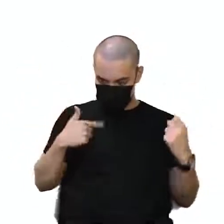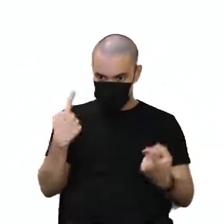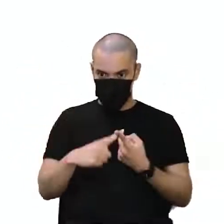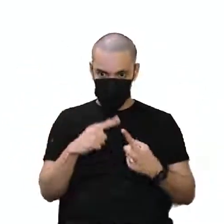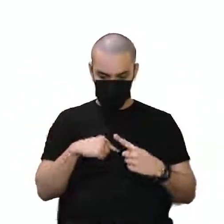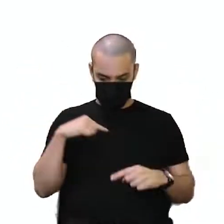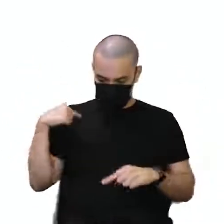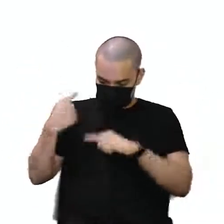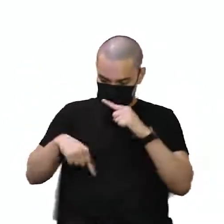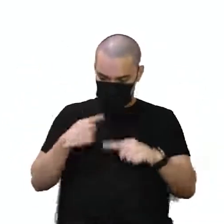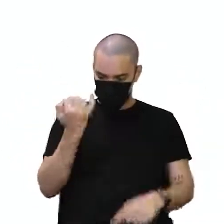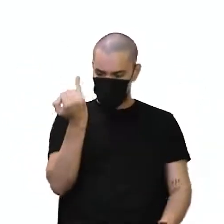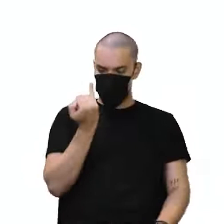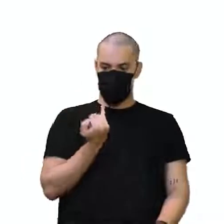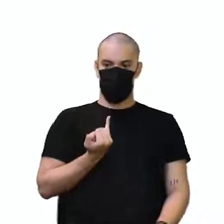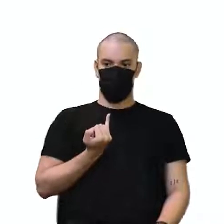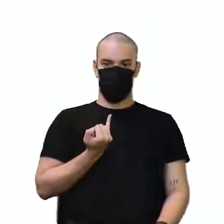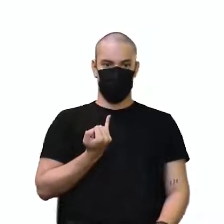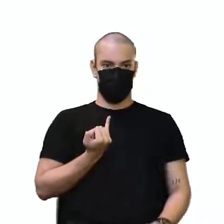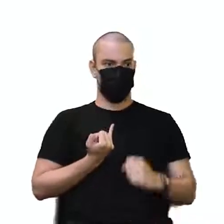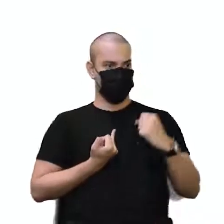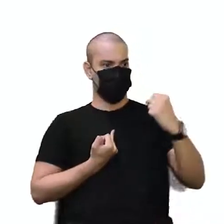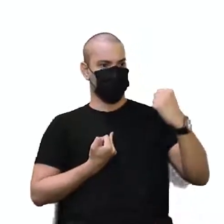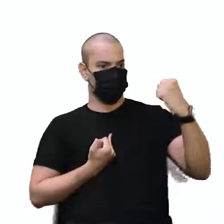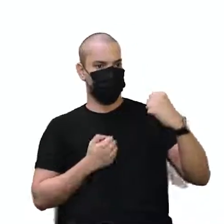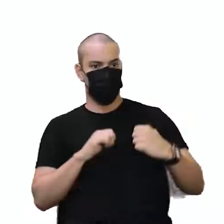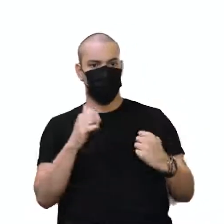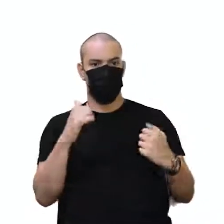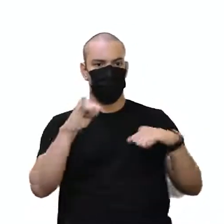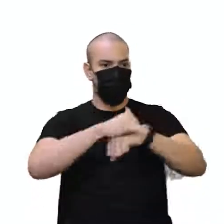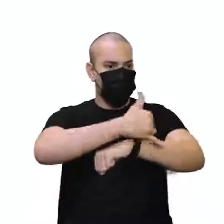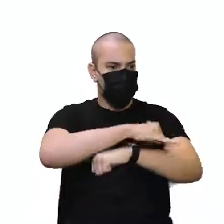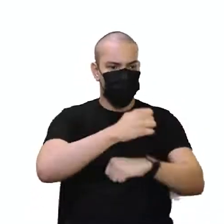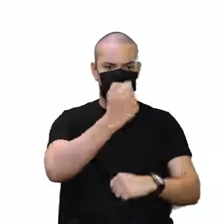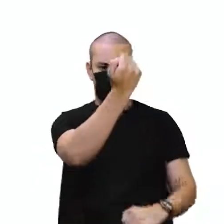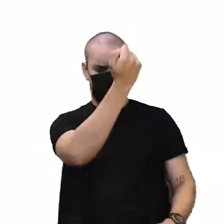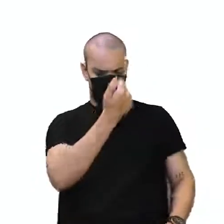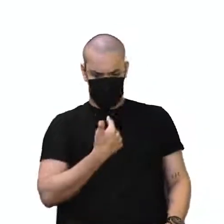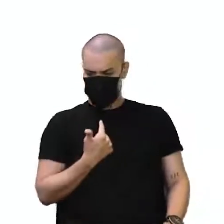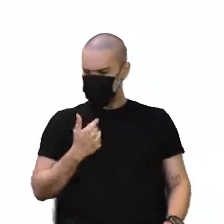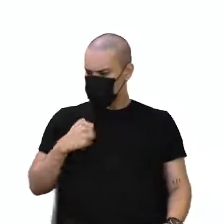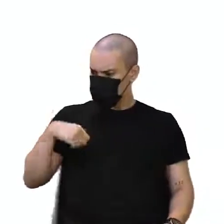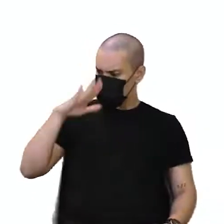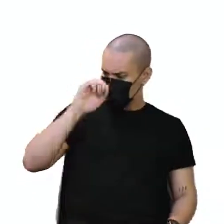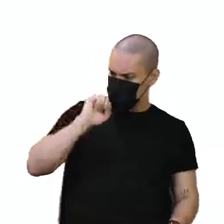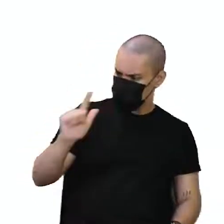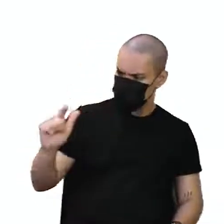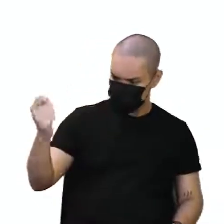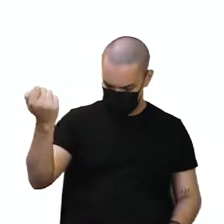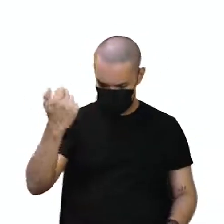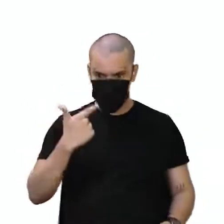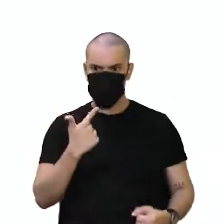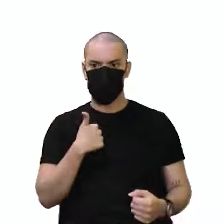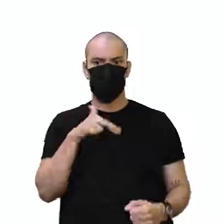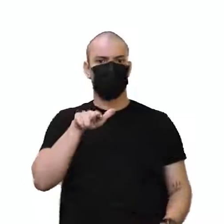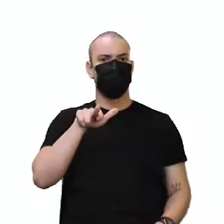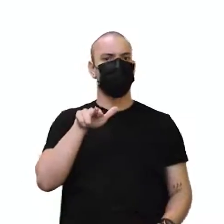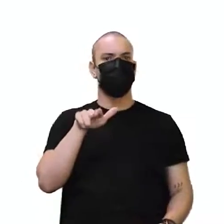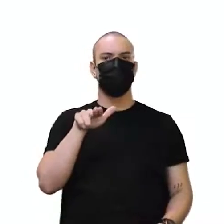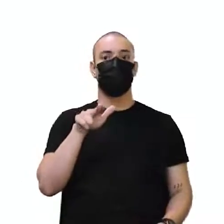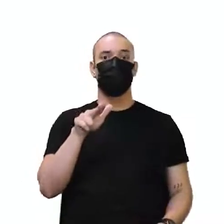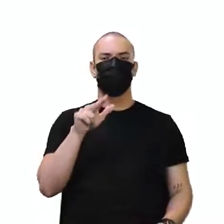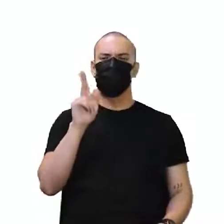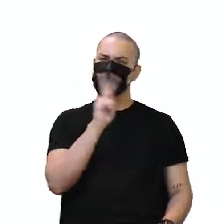essa genética para ter mais peso, enfim. Estavam discutindo ali algumas características, né, entre os irmãos. O professor,